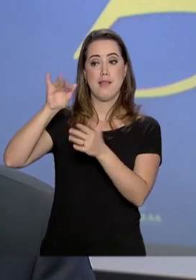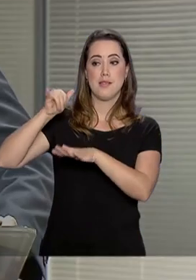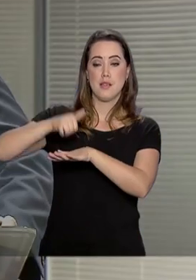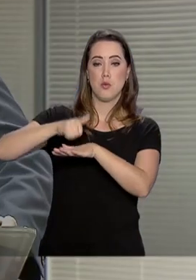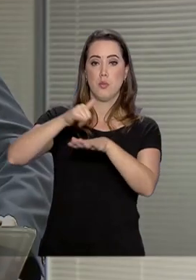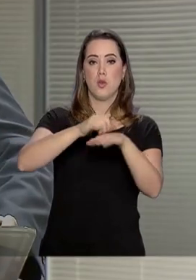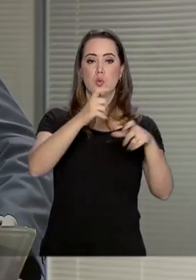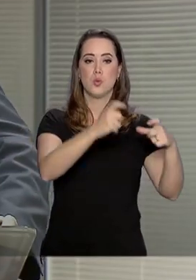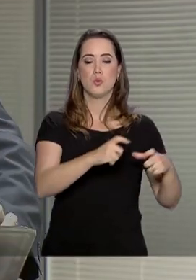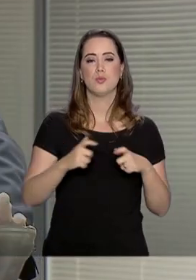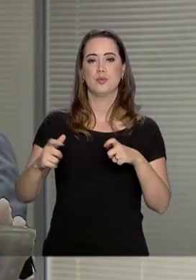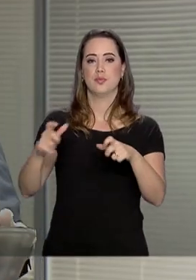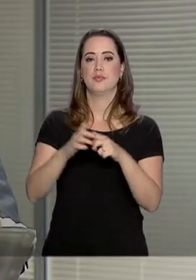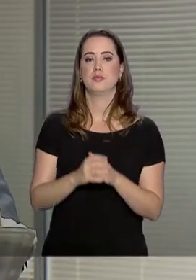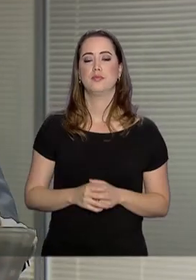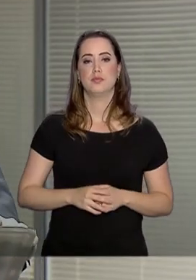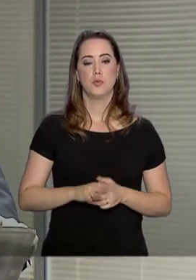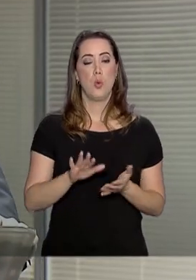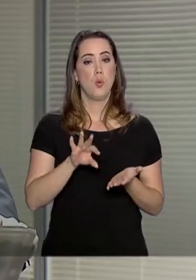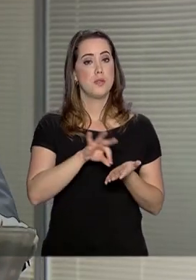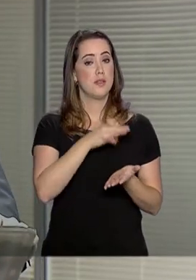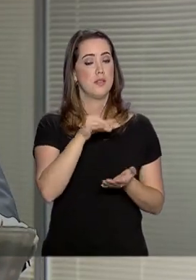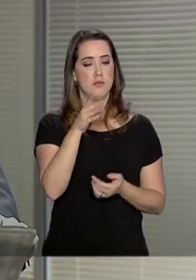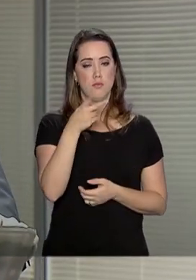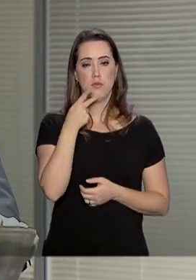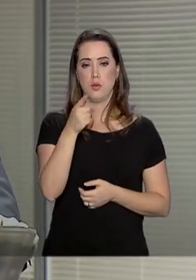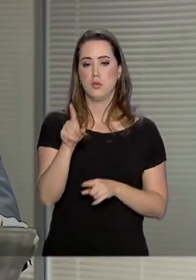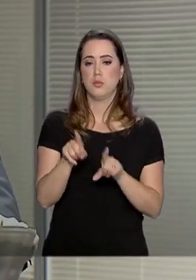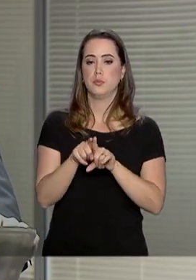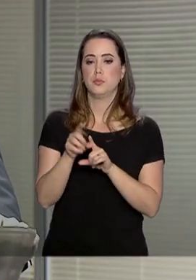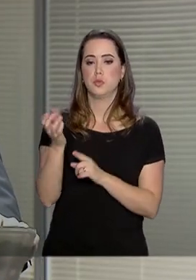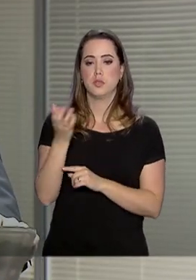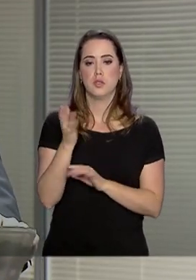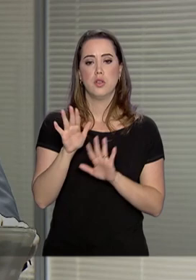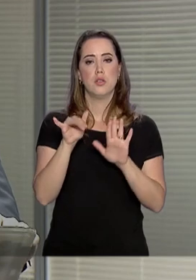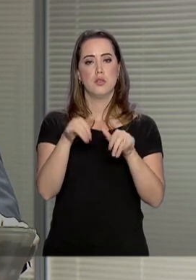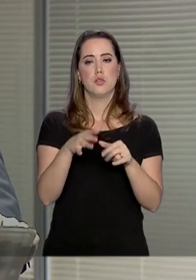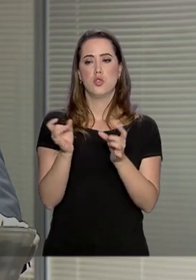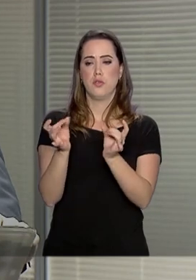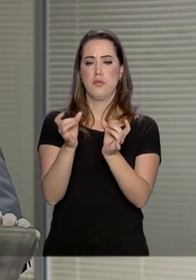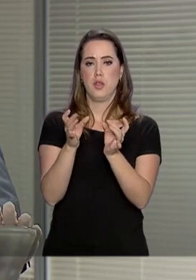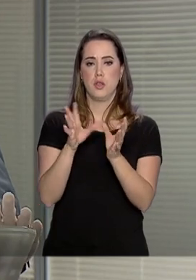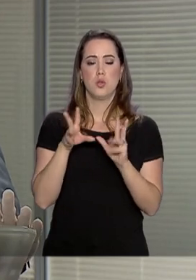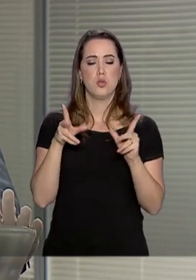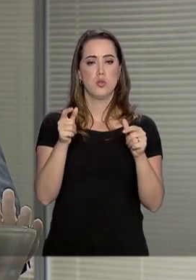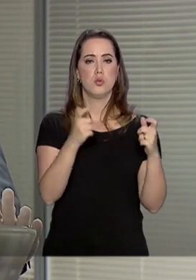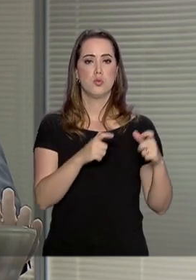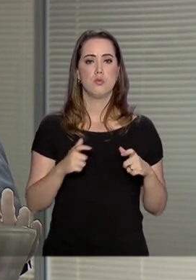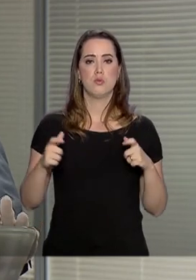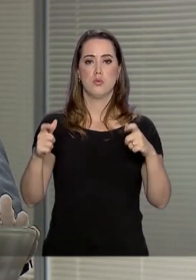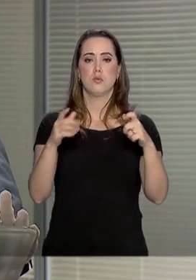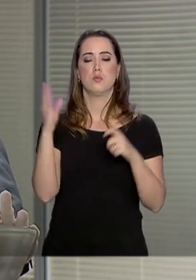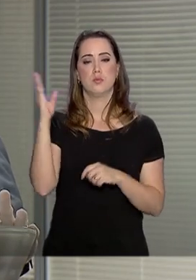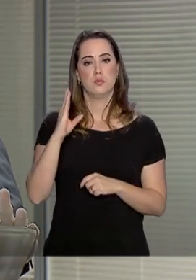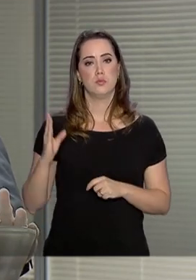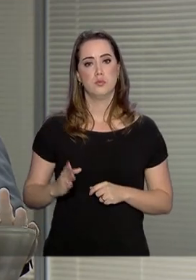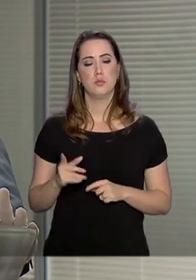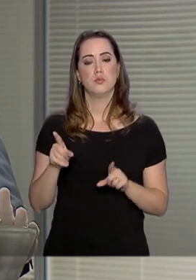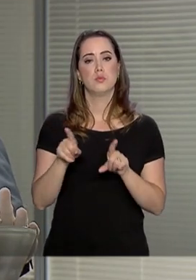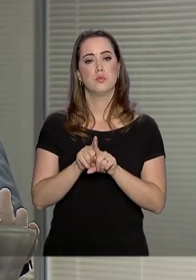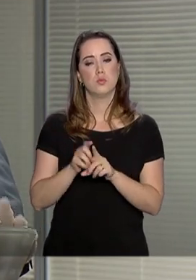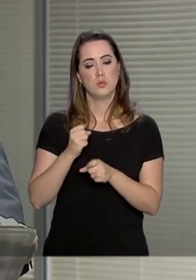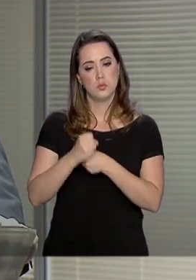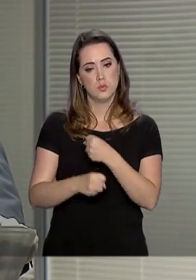Regionais. O secretário falou também que o governo quer concluir o processo de concessão de todos os aeroportos do país